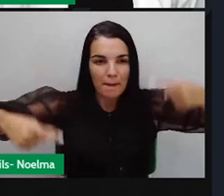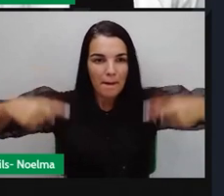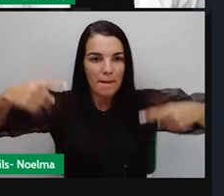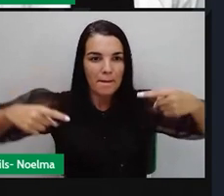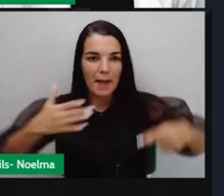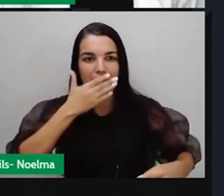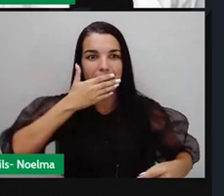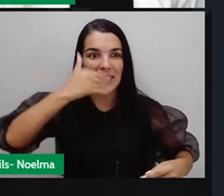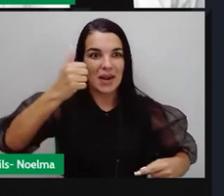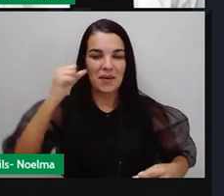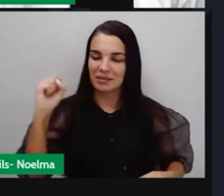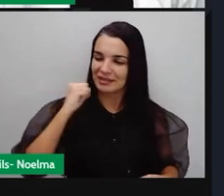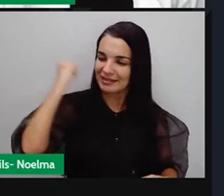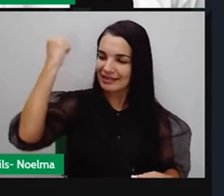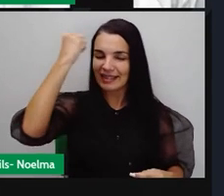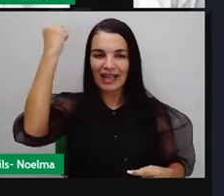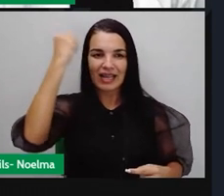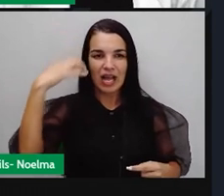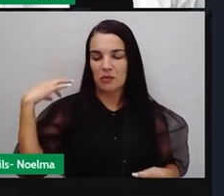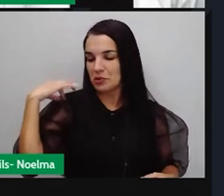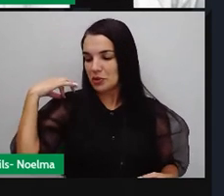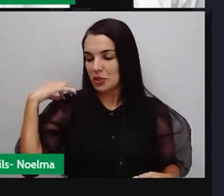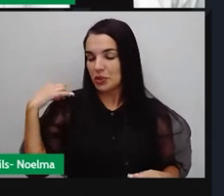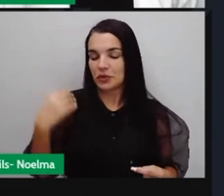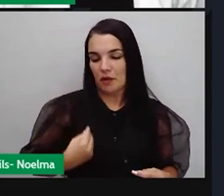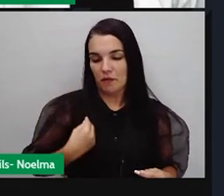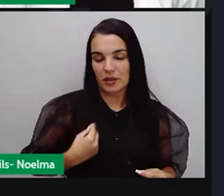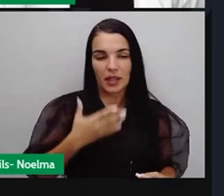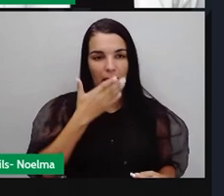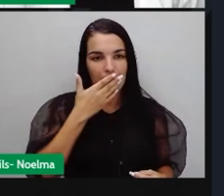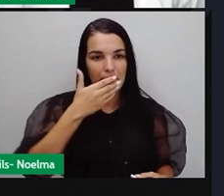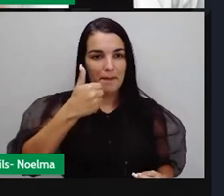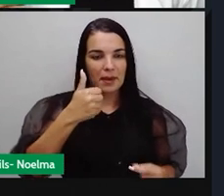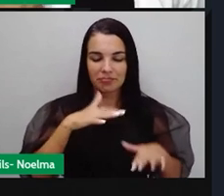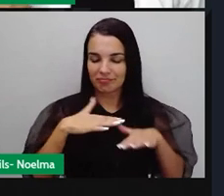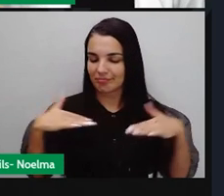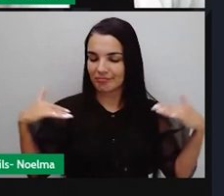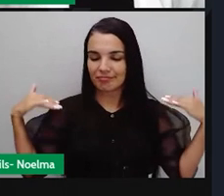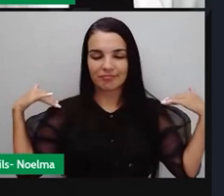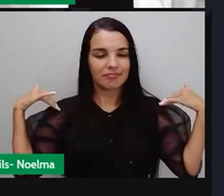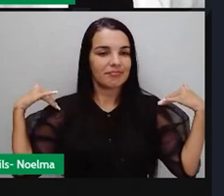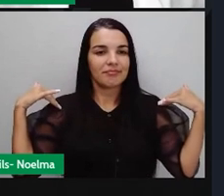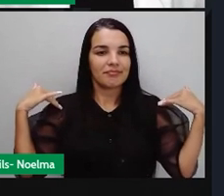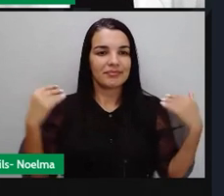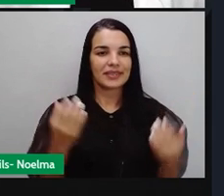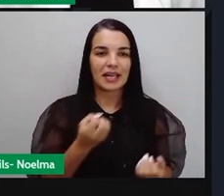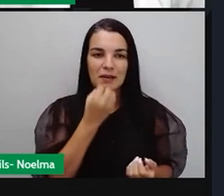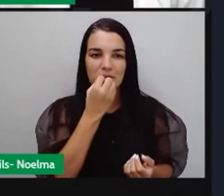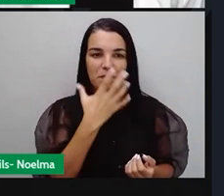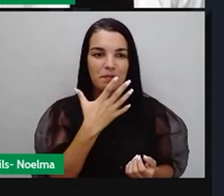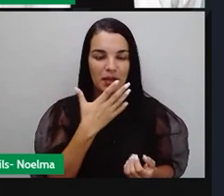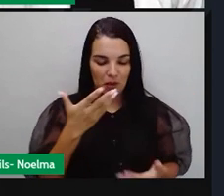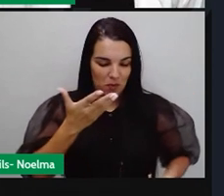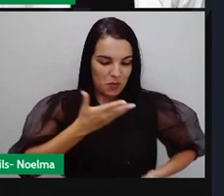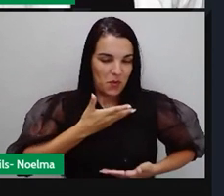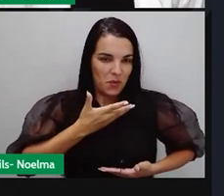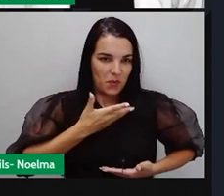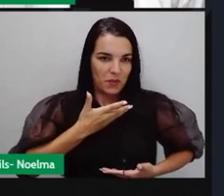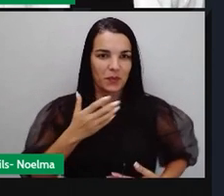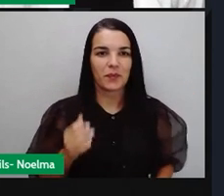era melhor e quem tinha o estilo de vida mais pleno e que fazia mais bem ao corpo humano.